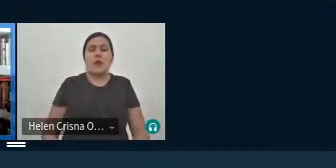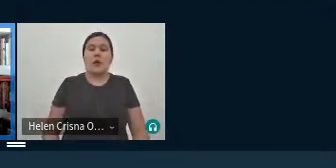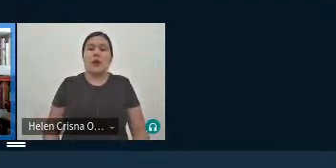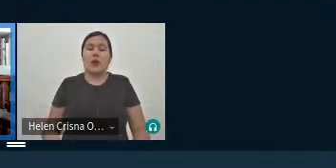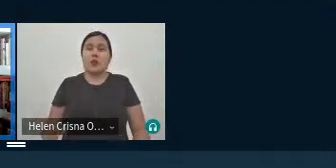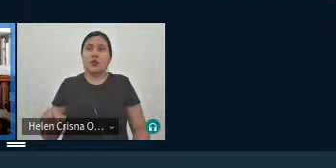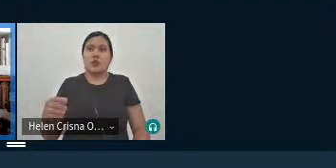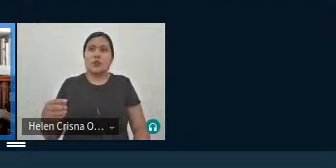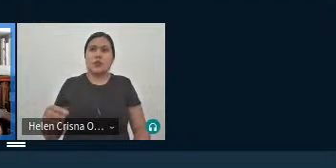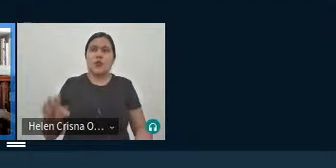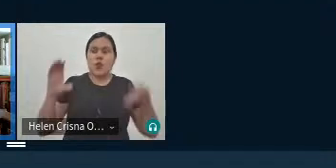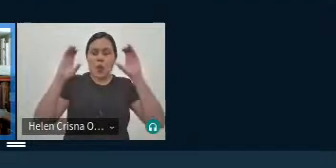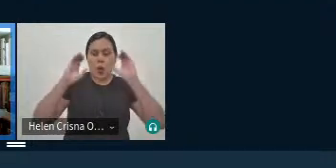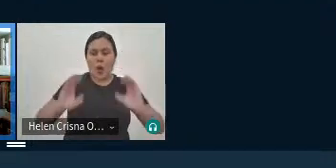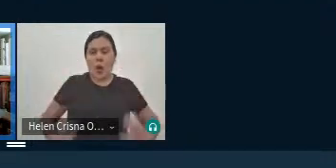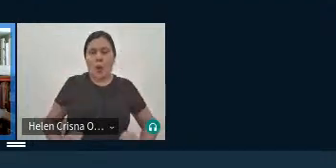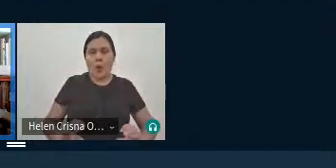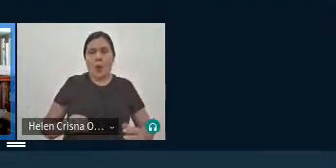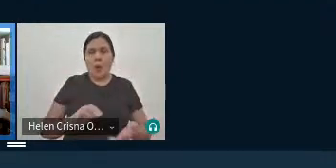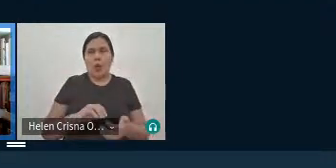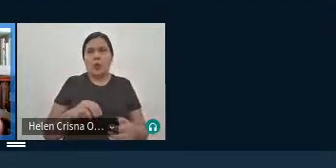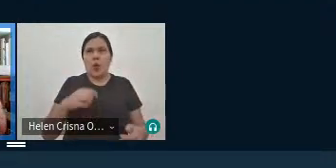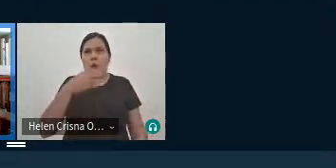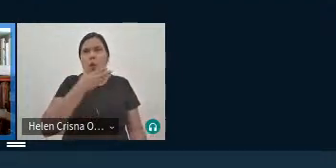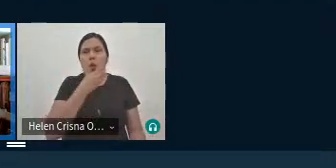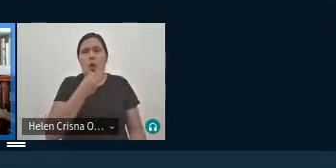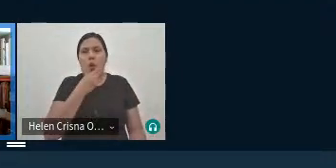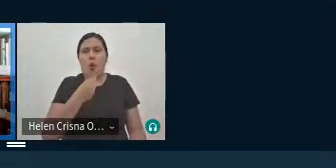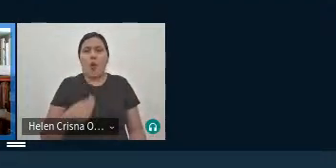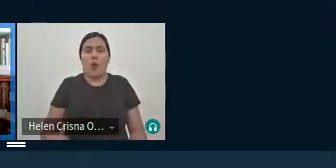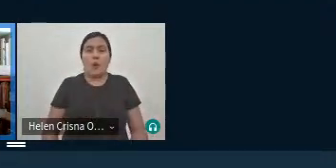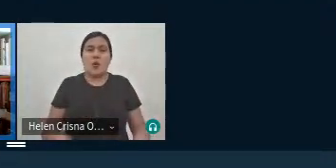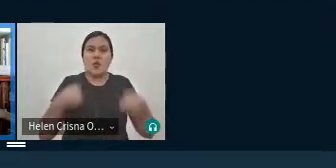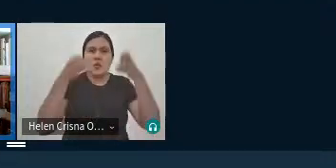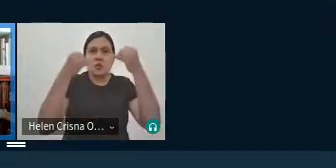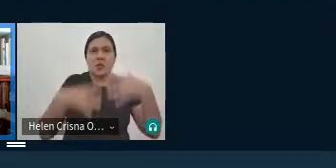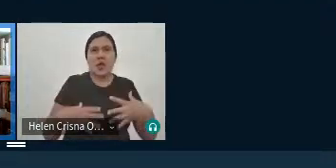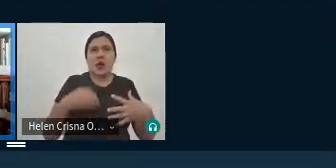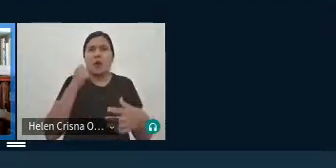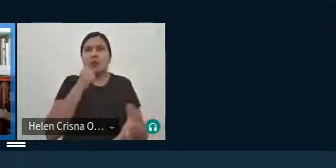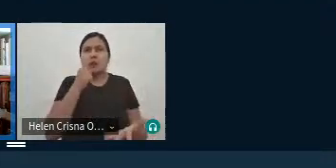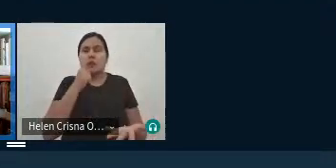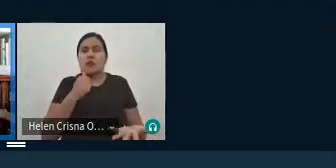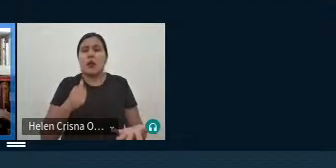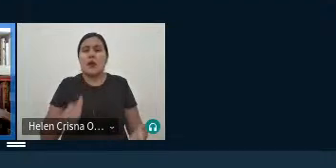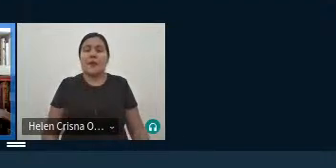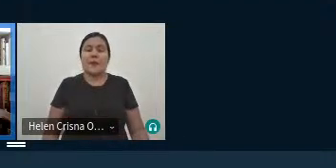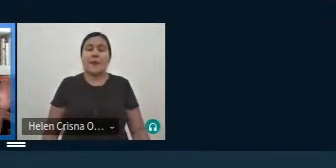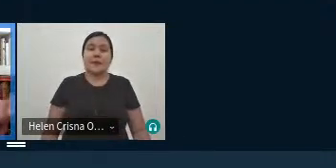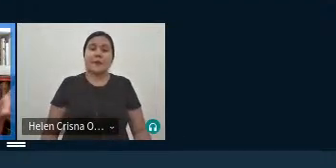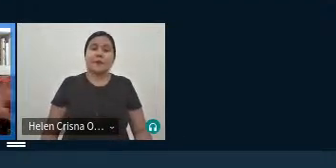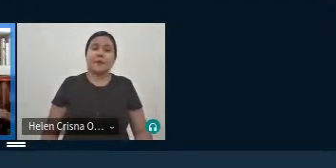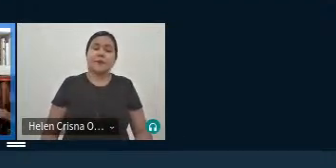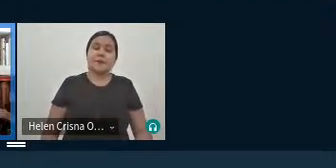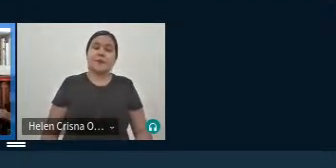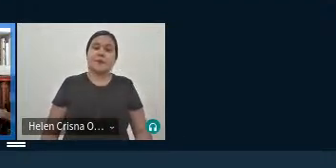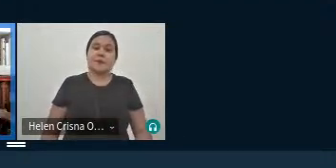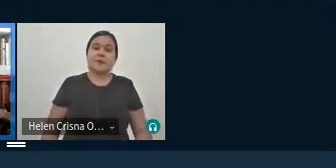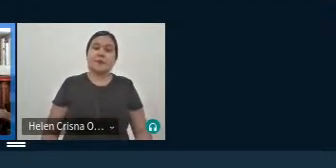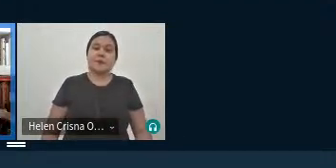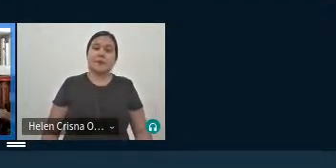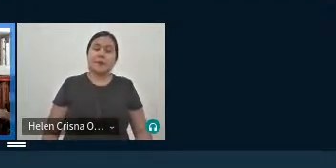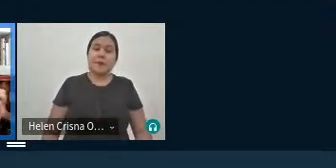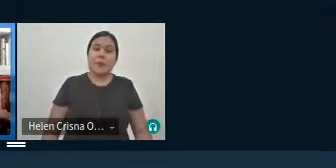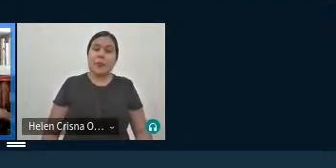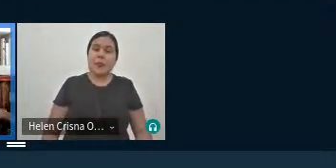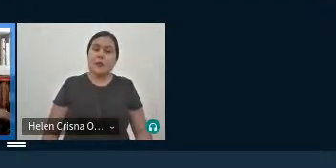por homens em que eles insistem em explicar né algo né as mulheres pois eles tem aqui não dá para generalizar